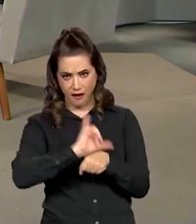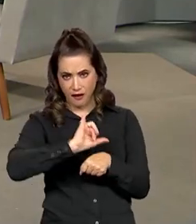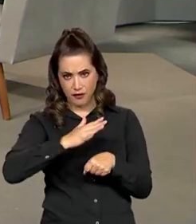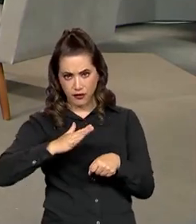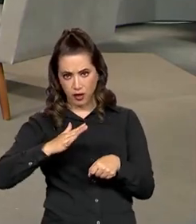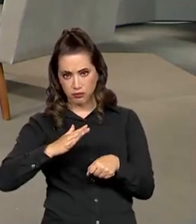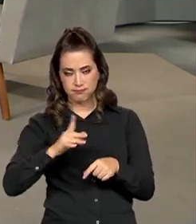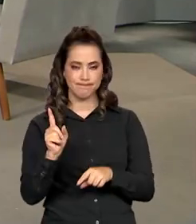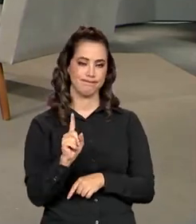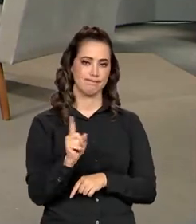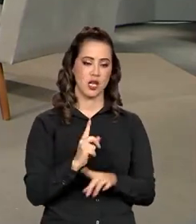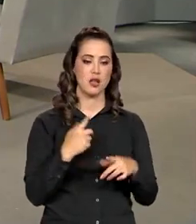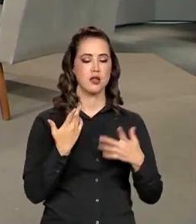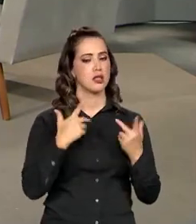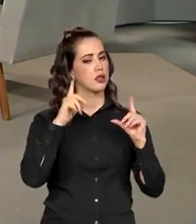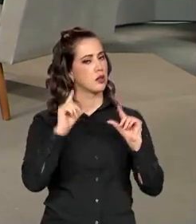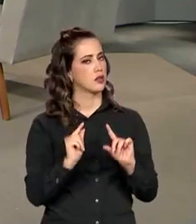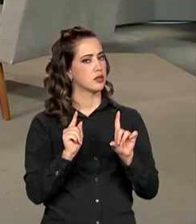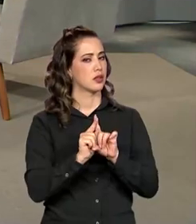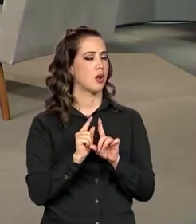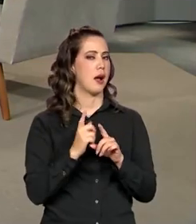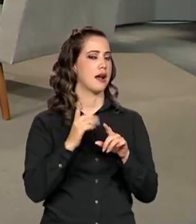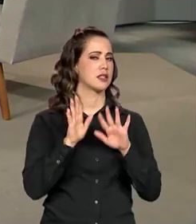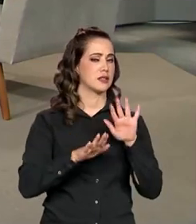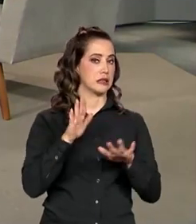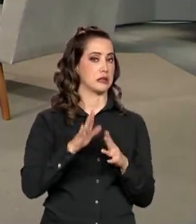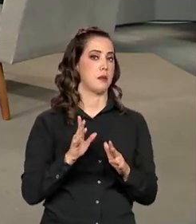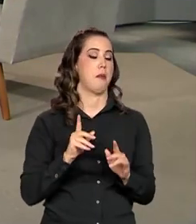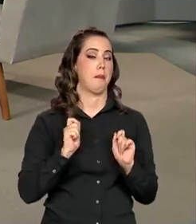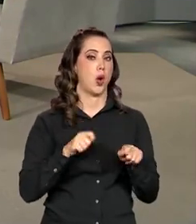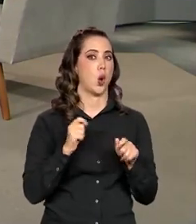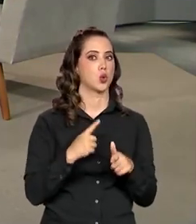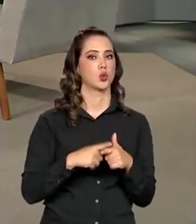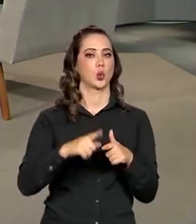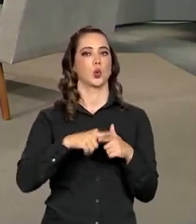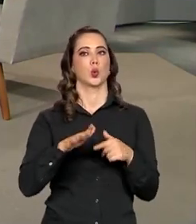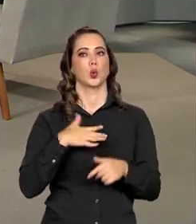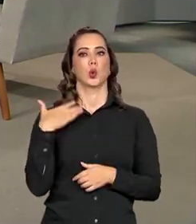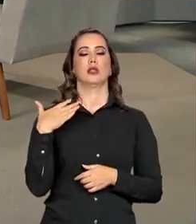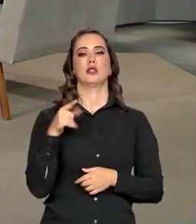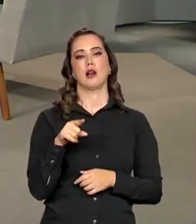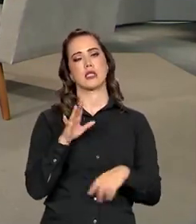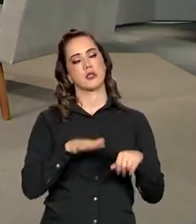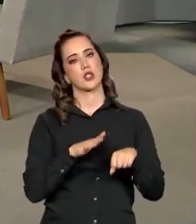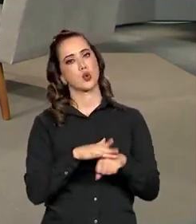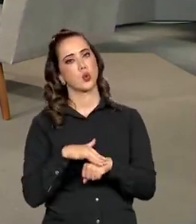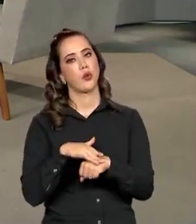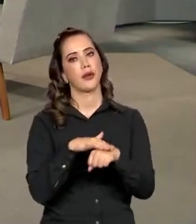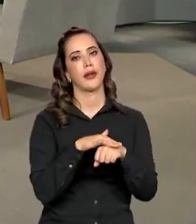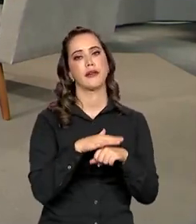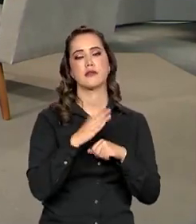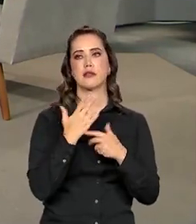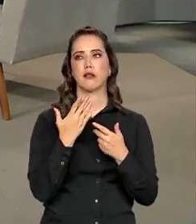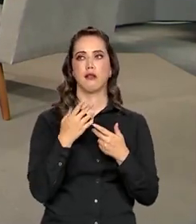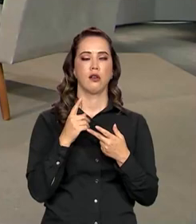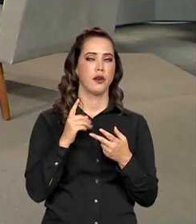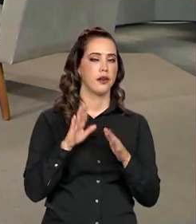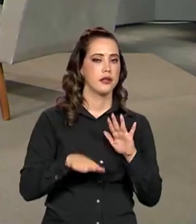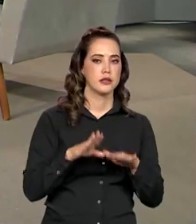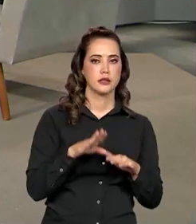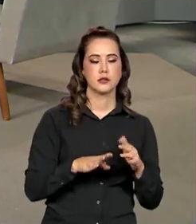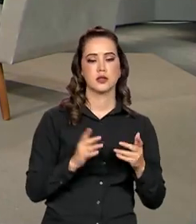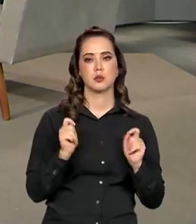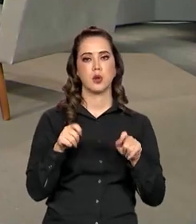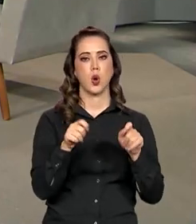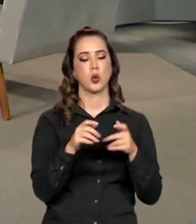quanto menos está planejado, pode acontecer um infortúnio, ou seja, uma doença profissional, uma doença que a